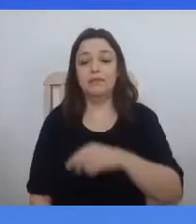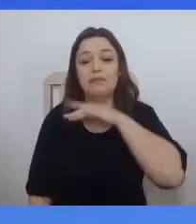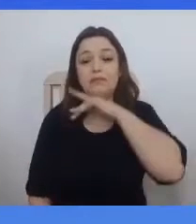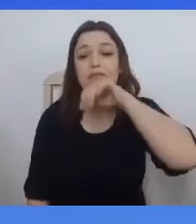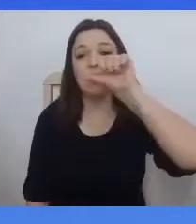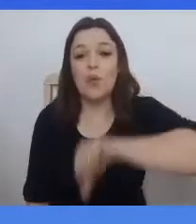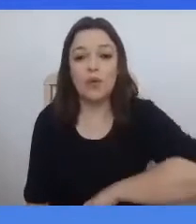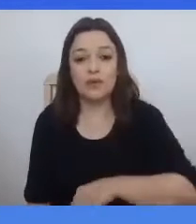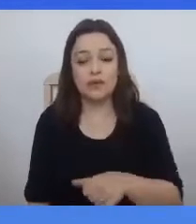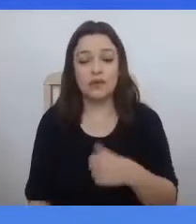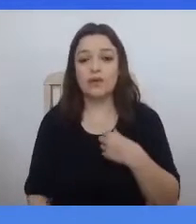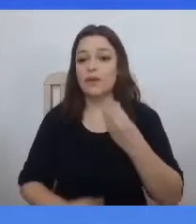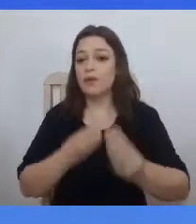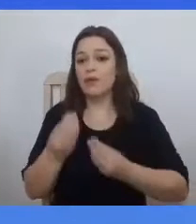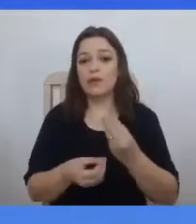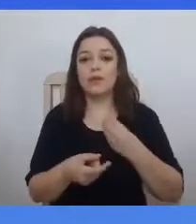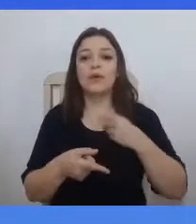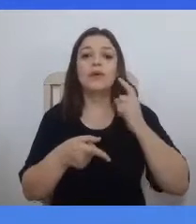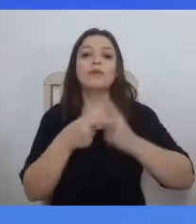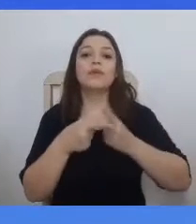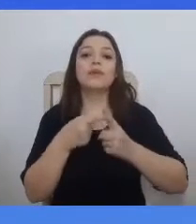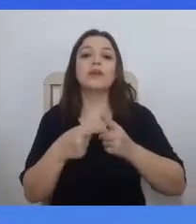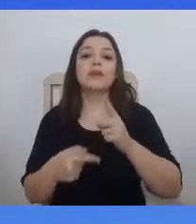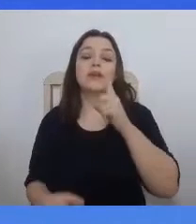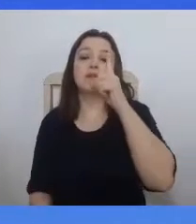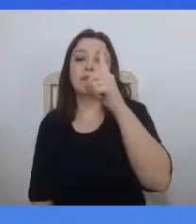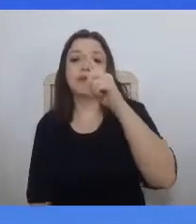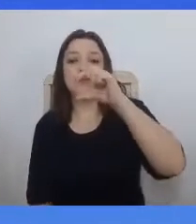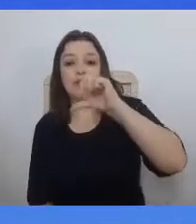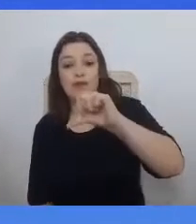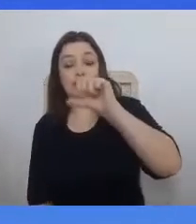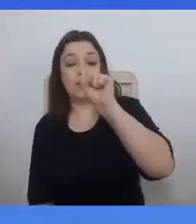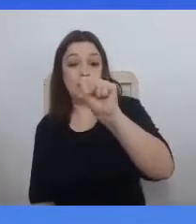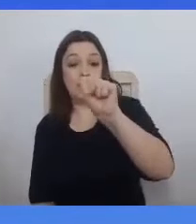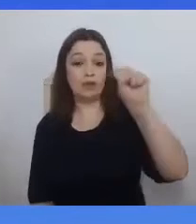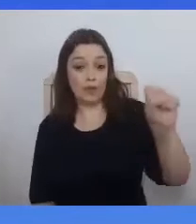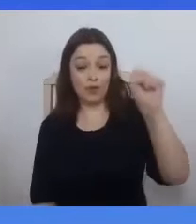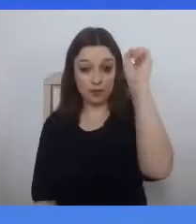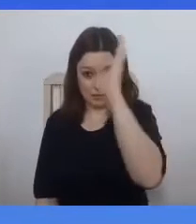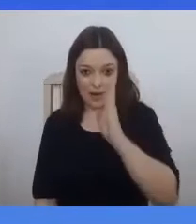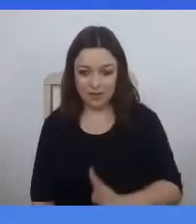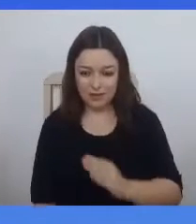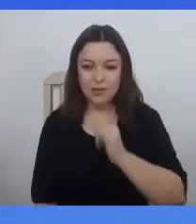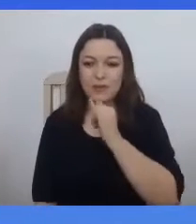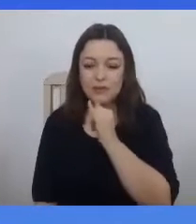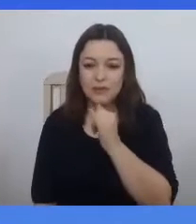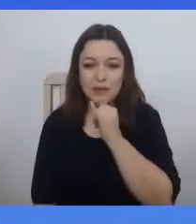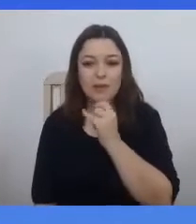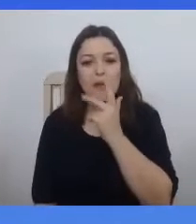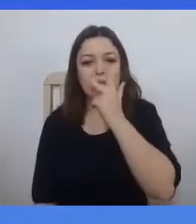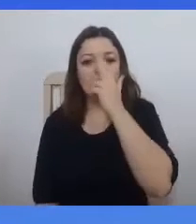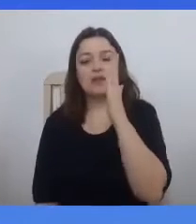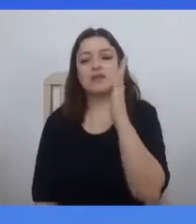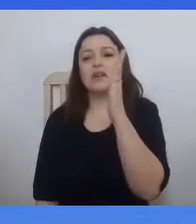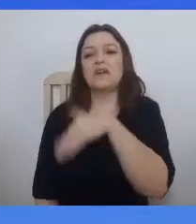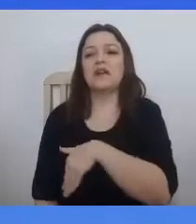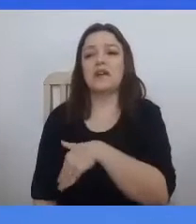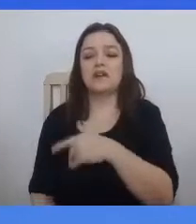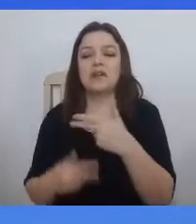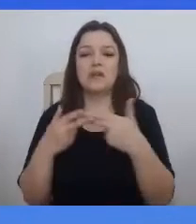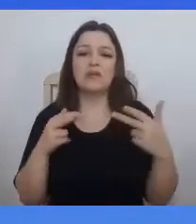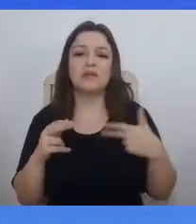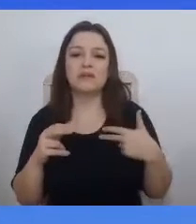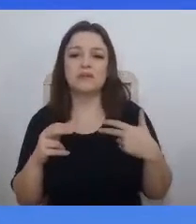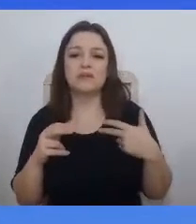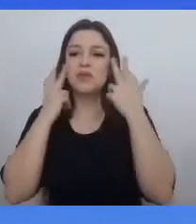aqui no caso brasileiro, em 1988, um dia foi relativizado aqui ou acolá. Quem sabe,